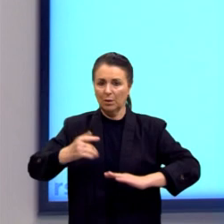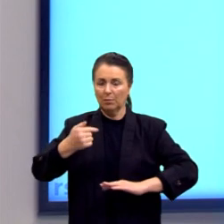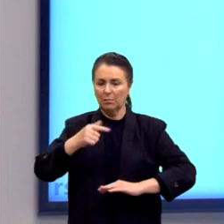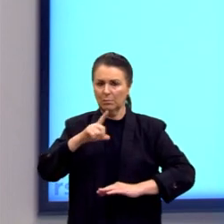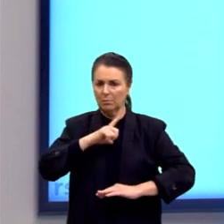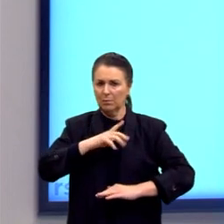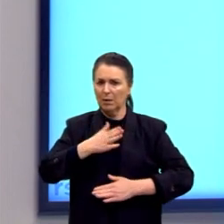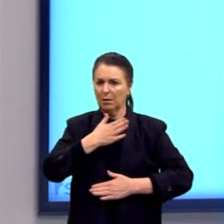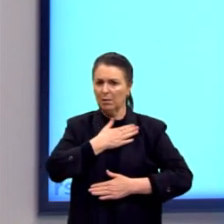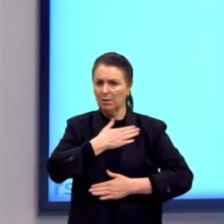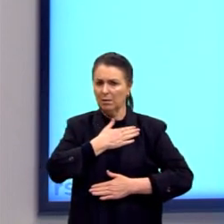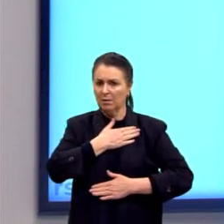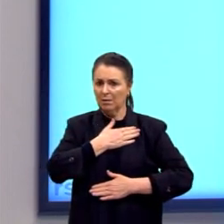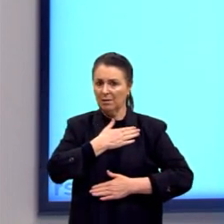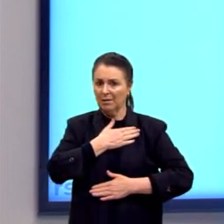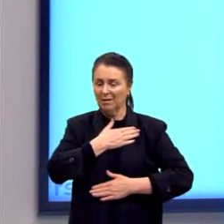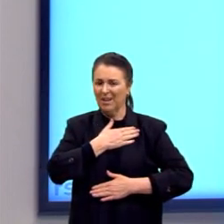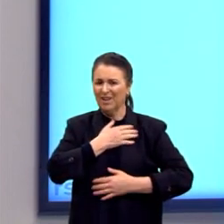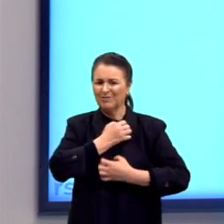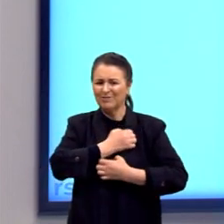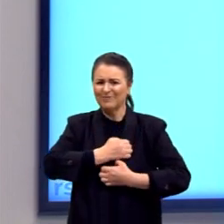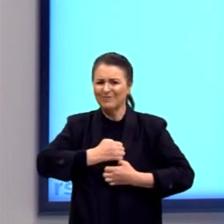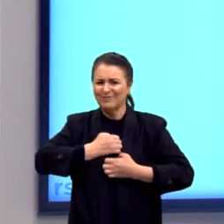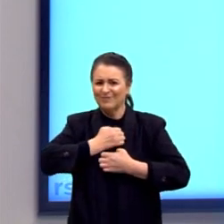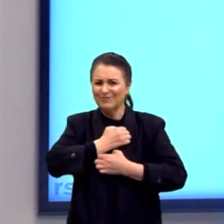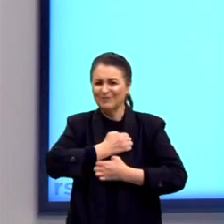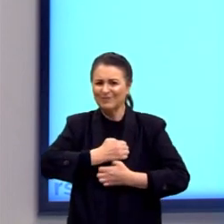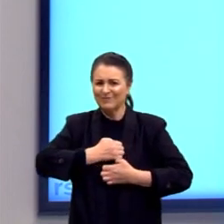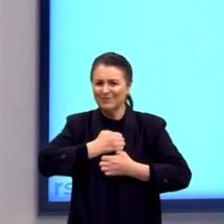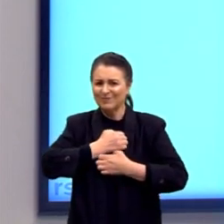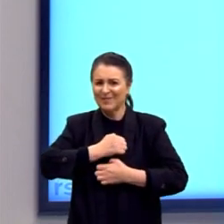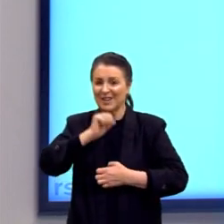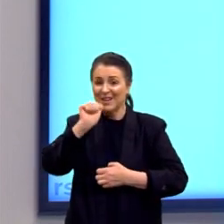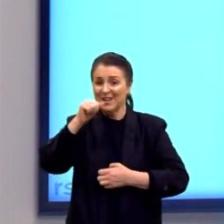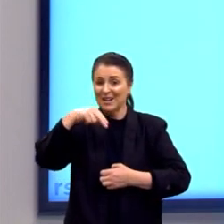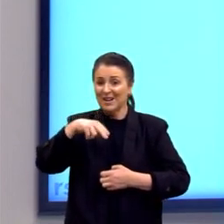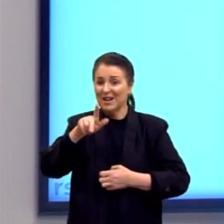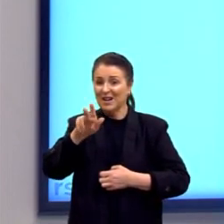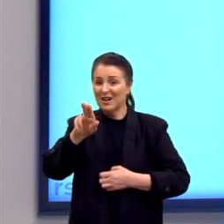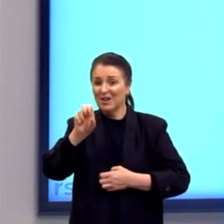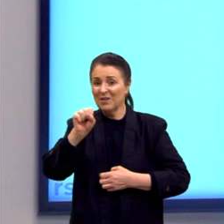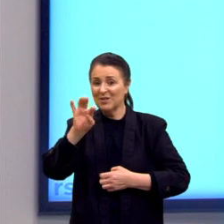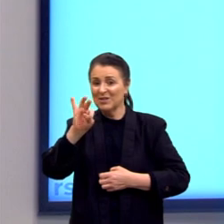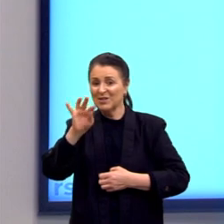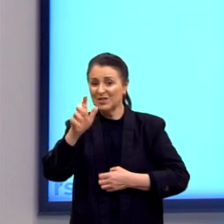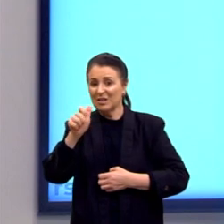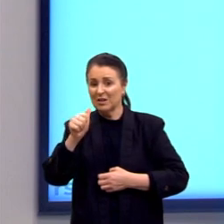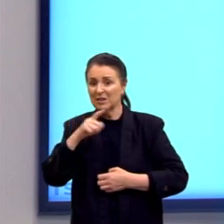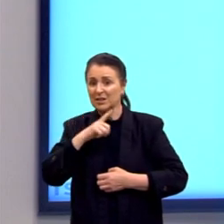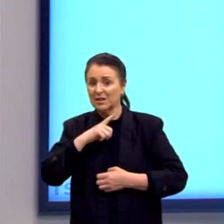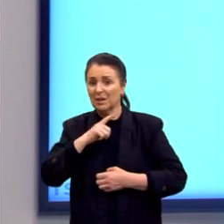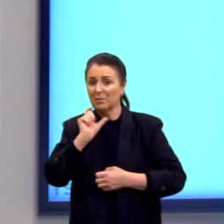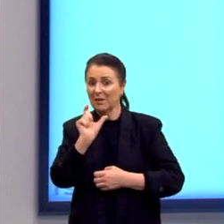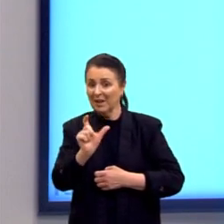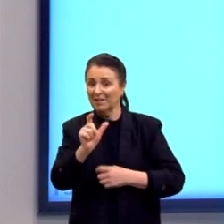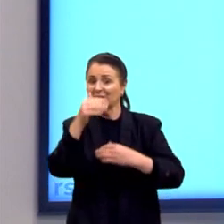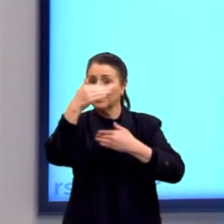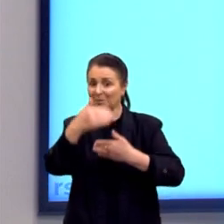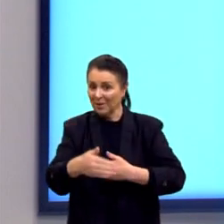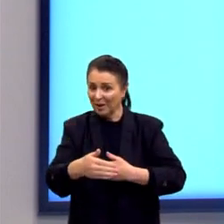gera uma angústia. Então, é o cara da angústia. Quando eu falo em angústia, se aparecer uma questão com angústia lá na prova, é o Heidegger.